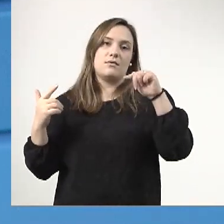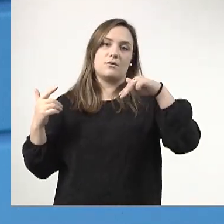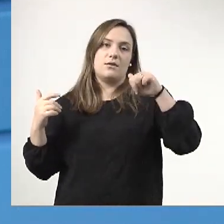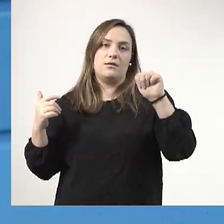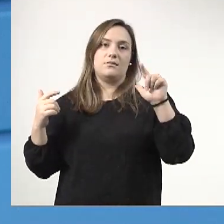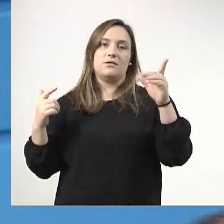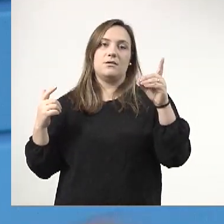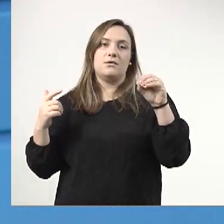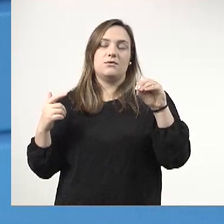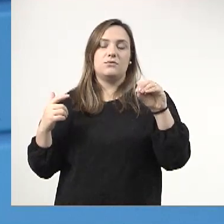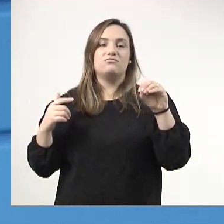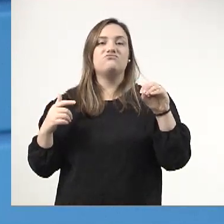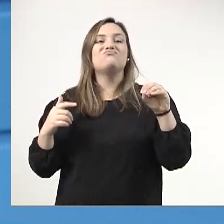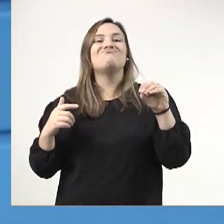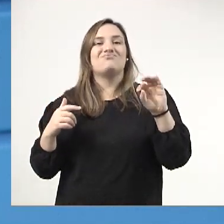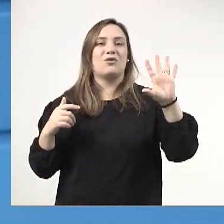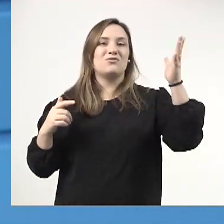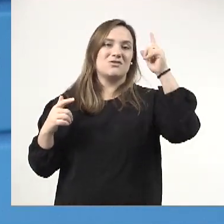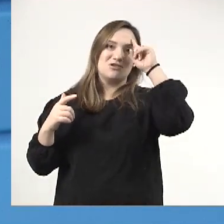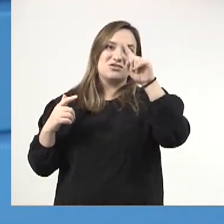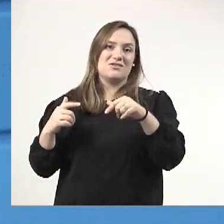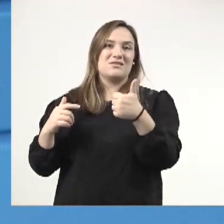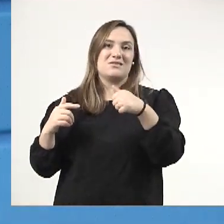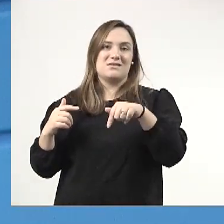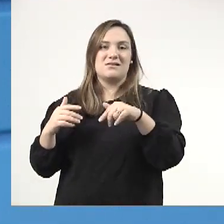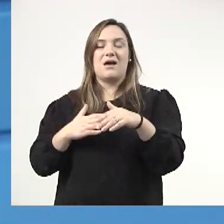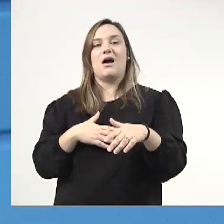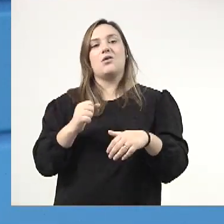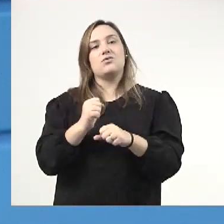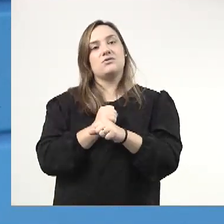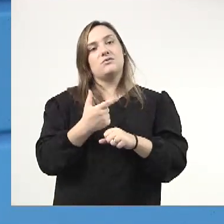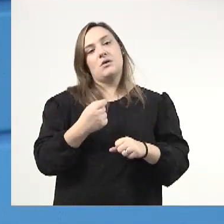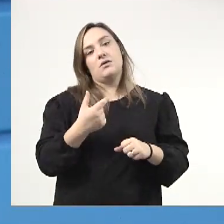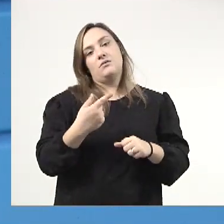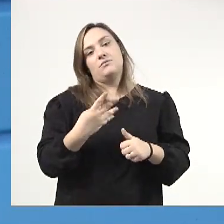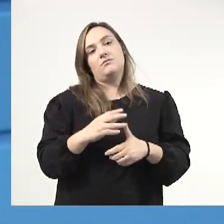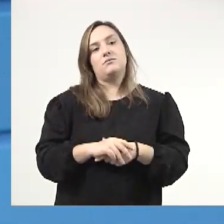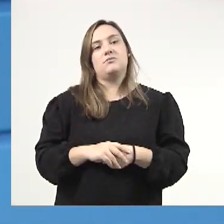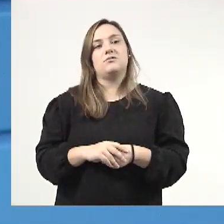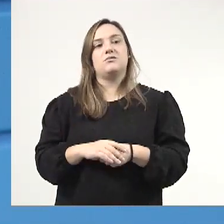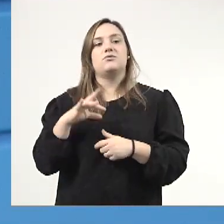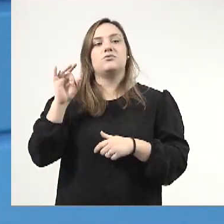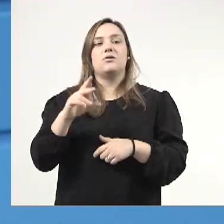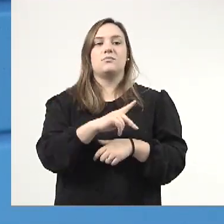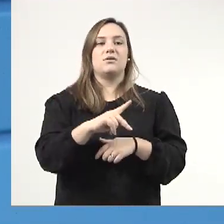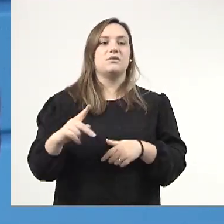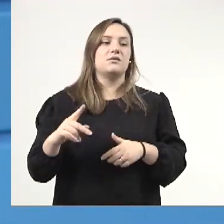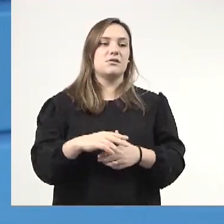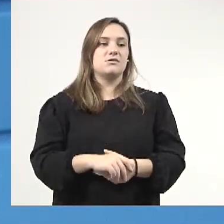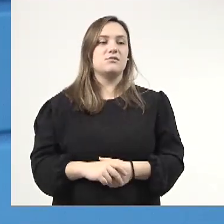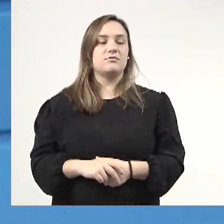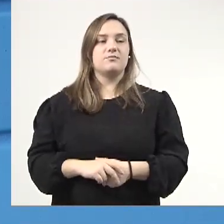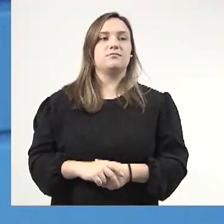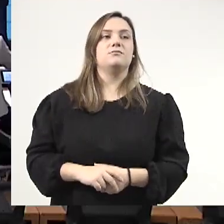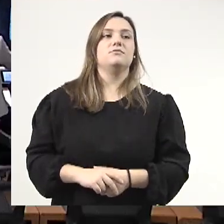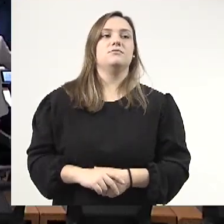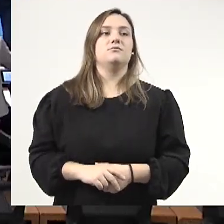Araújo, ocorrido no dia 17 de agosto de 2024. Era o que tinha, presidente. gente... gente...